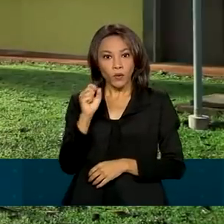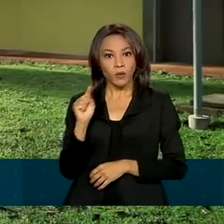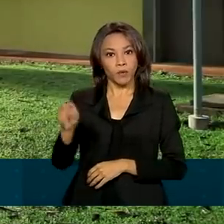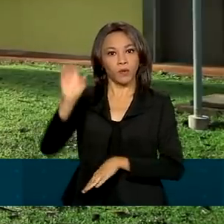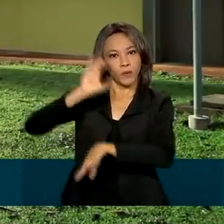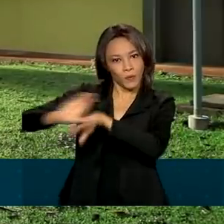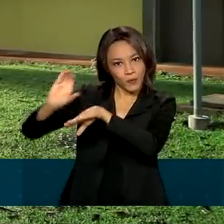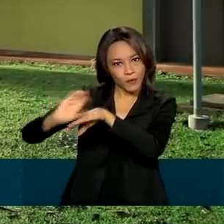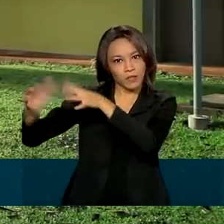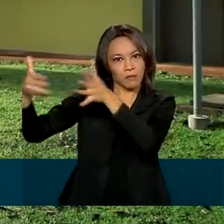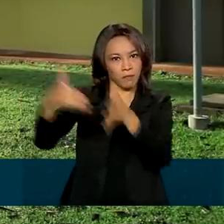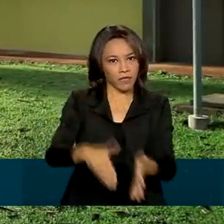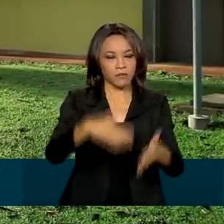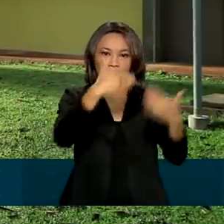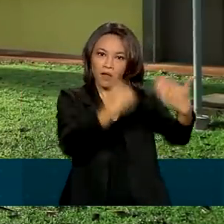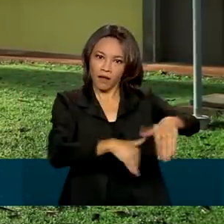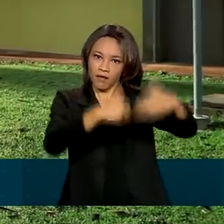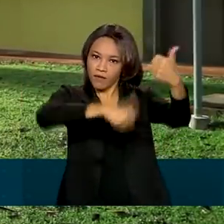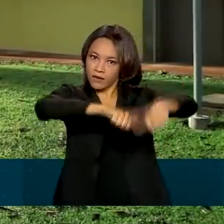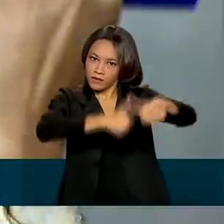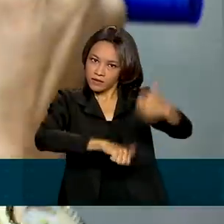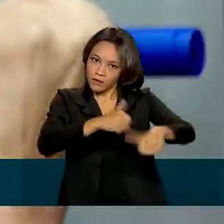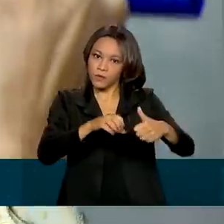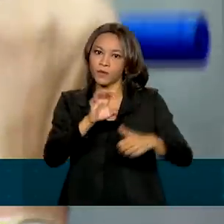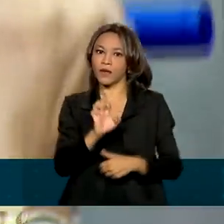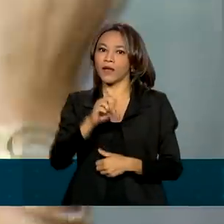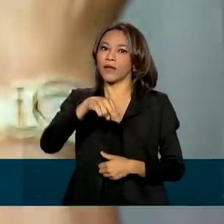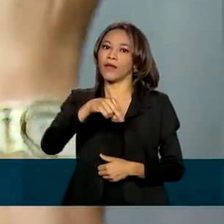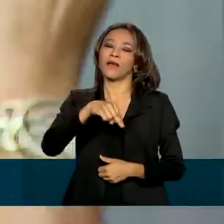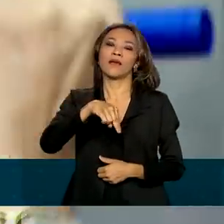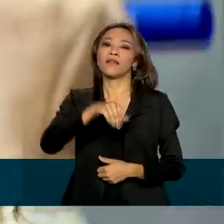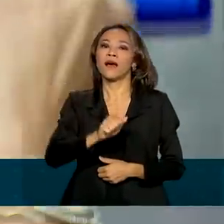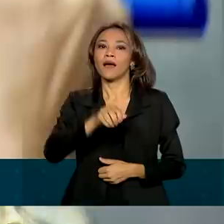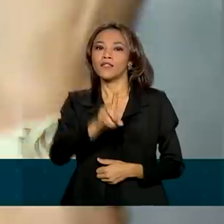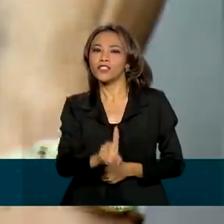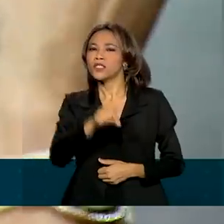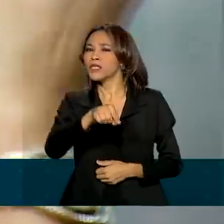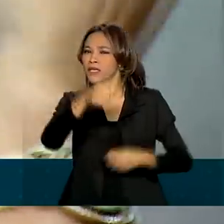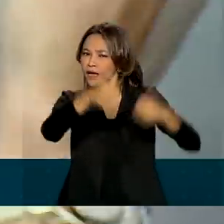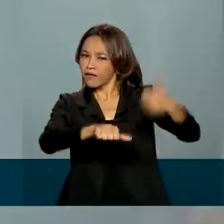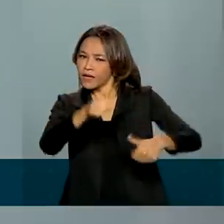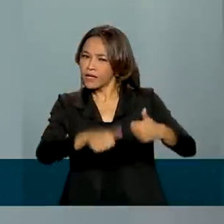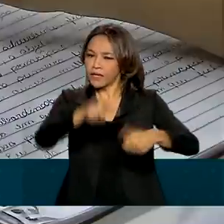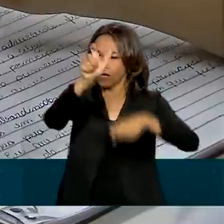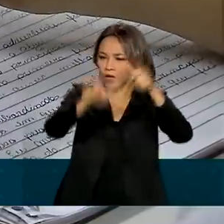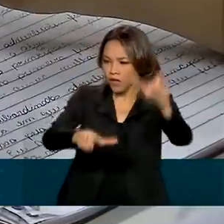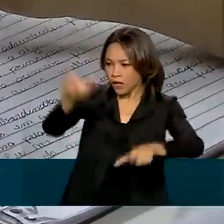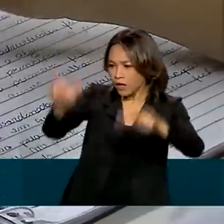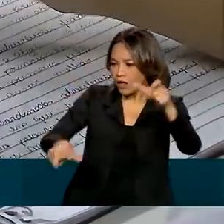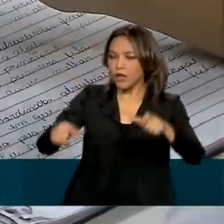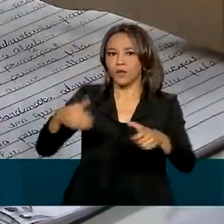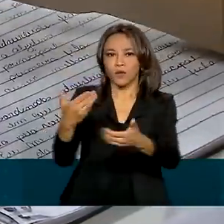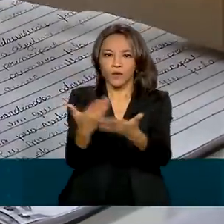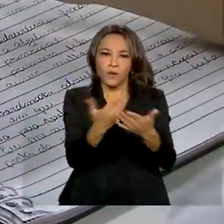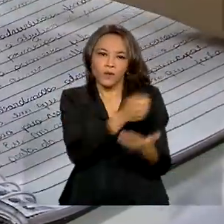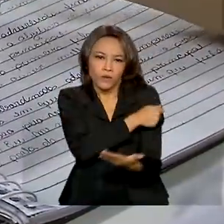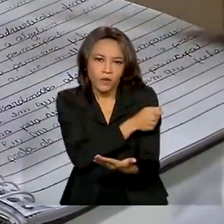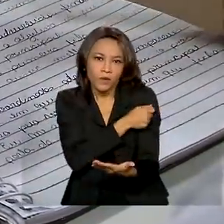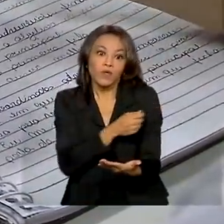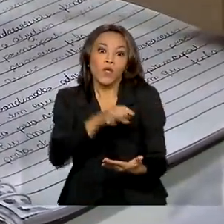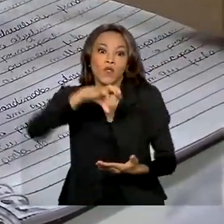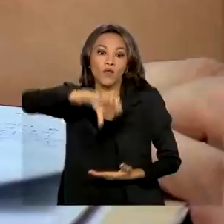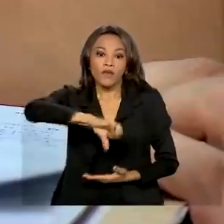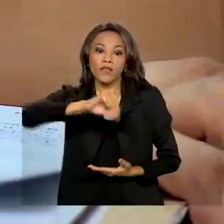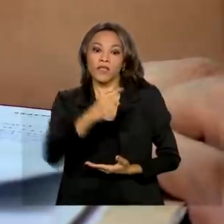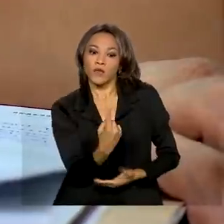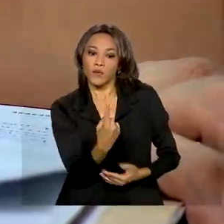participantes do ENAD 2019, o Exame Nacional de Desempenho dos Estudantes, 91,6